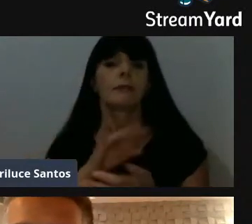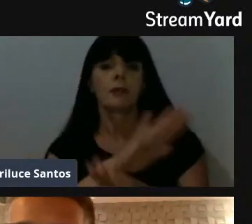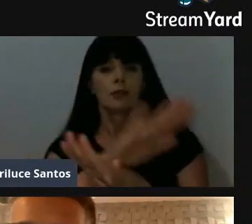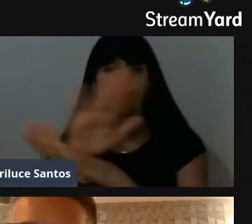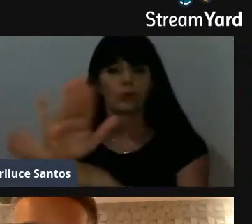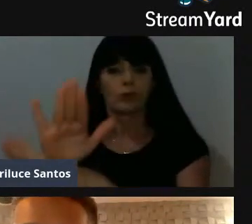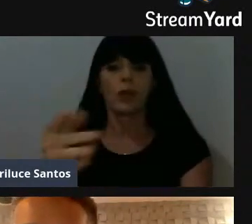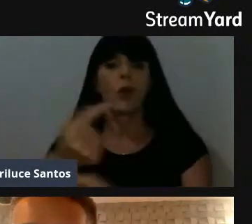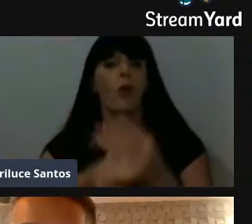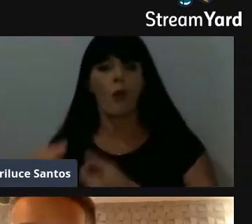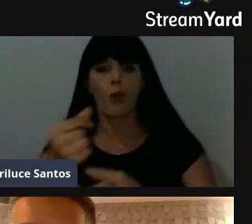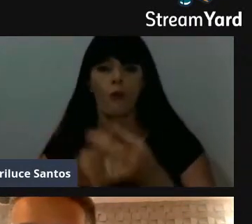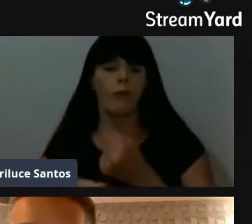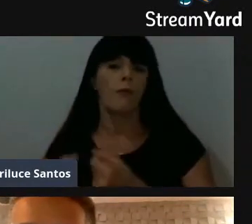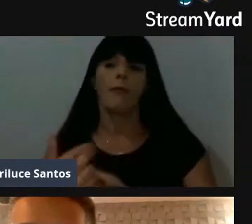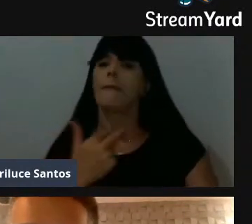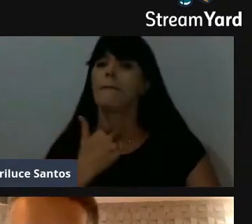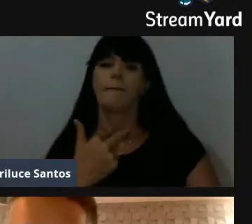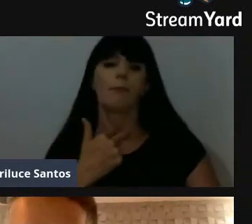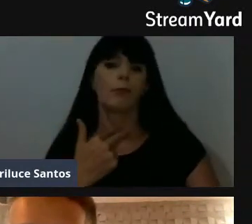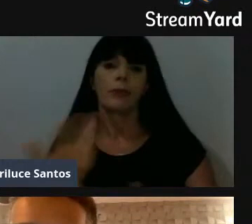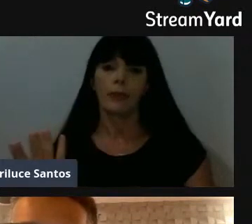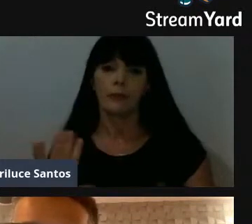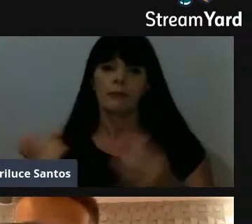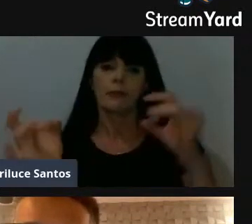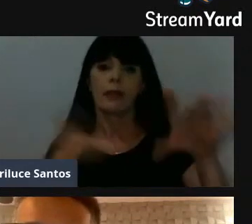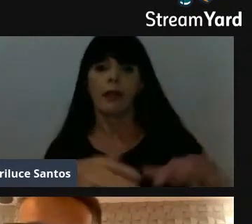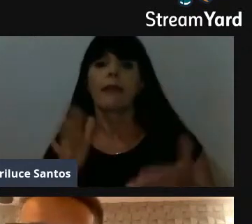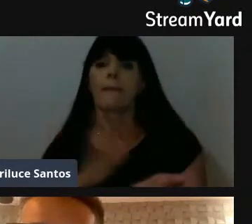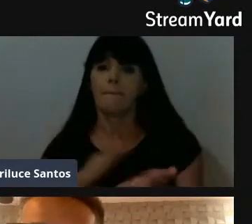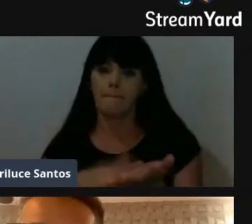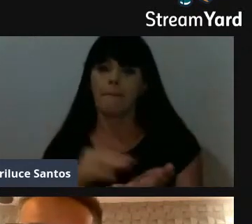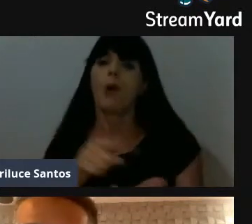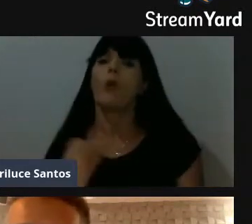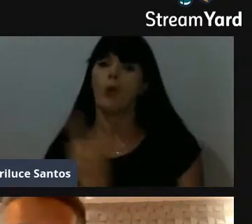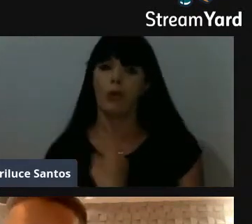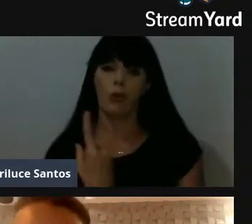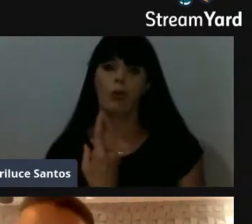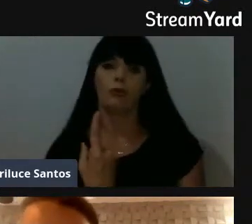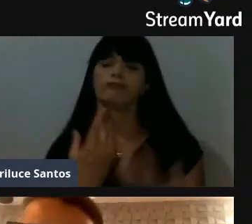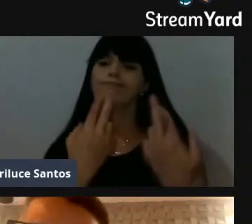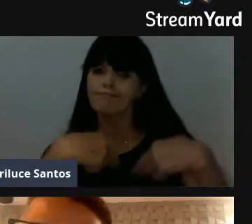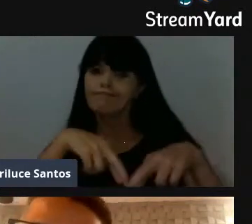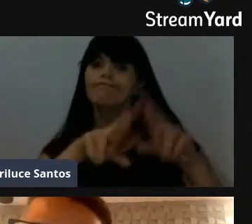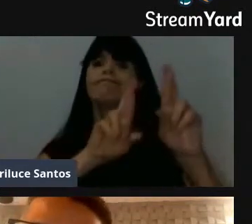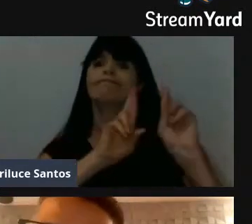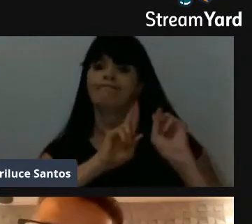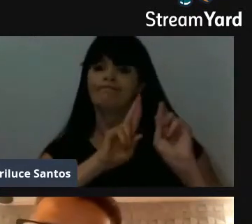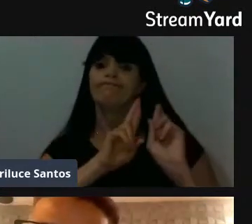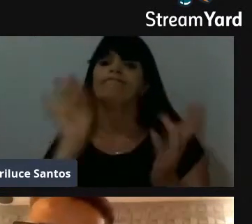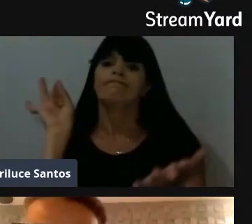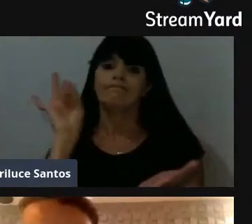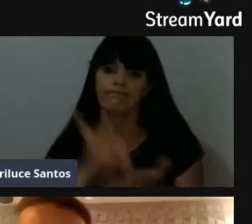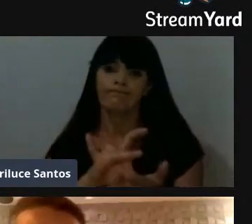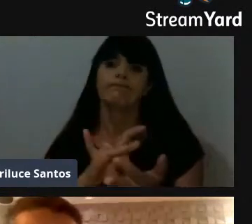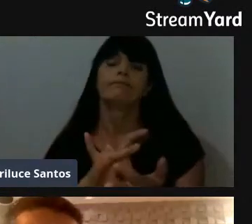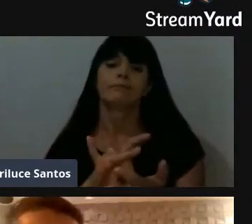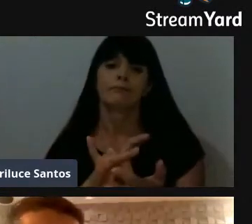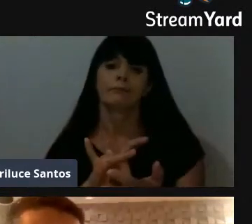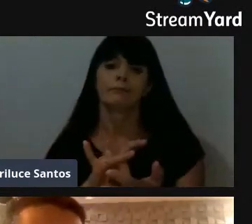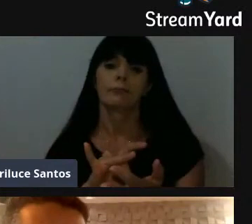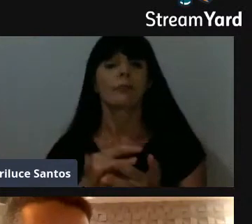não podemos negligenciar isso que está em nossas mãos, então a responsabilidade é grande, essa é uma das partes burocráticas,